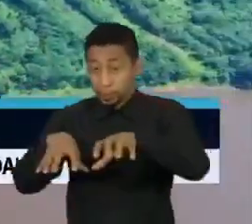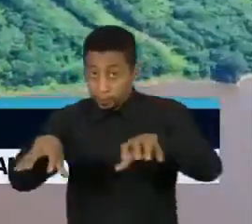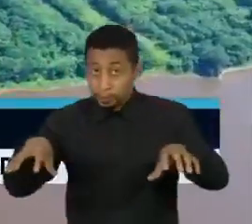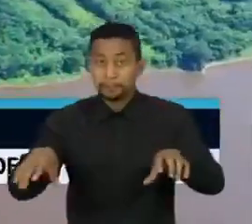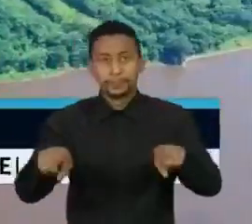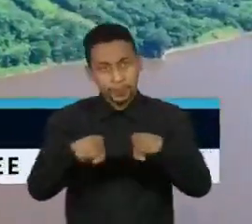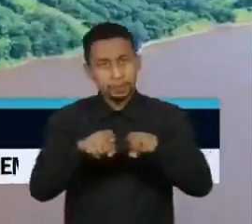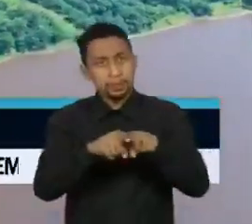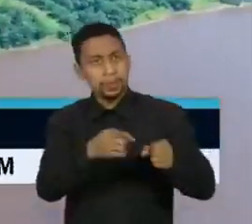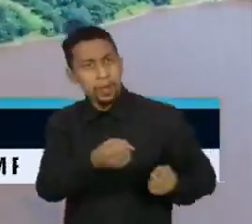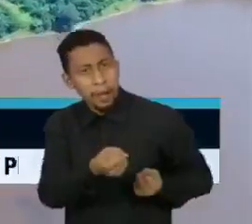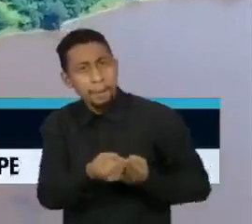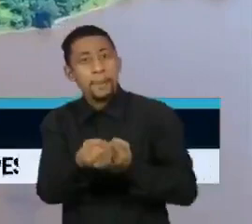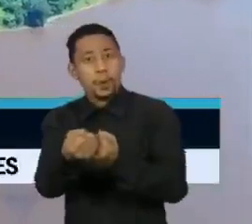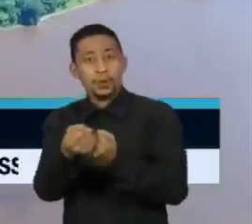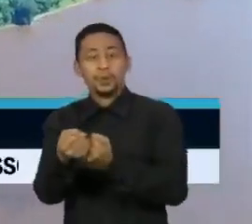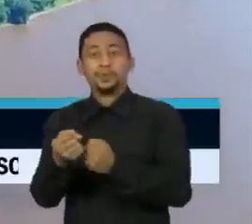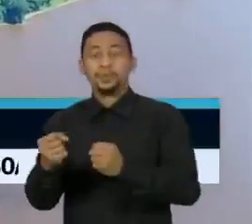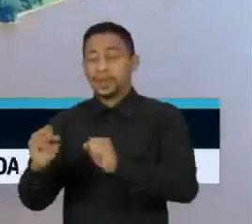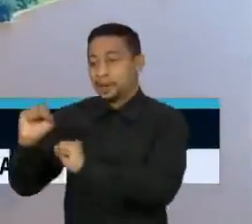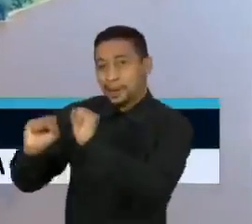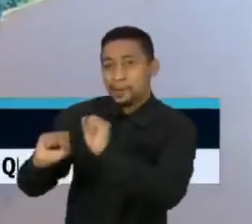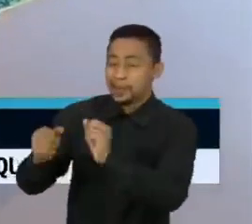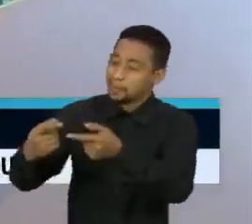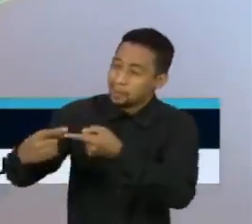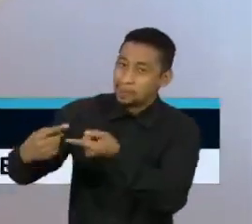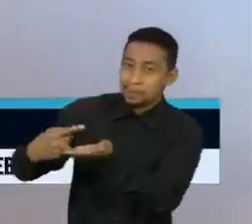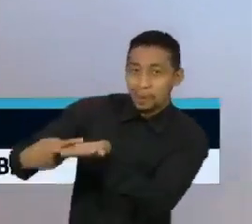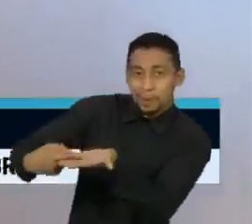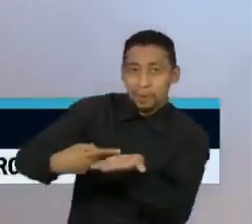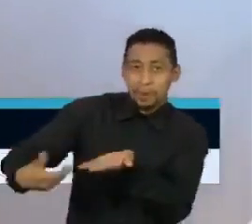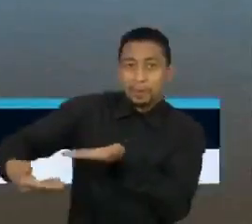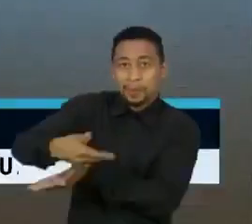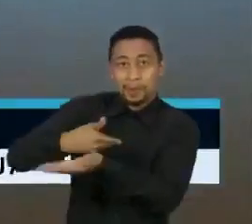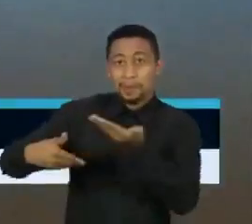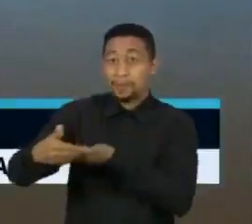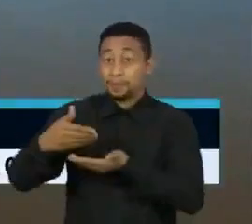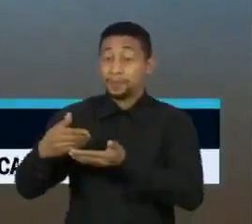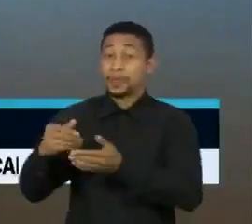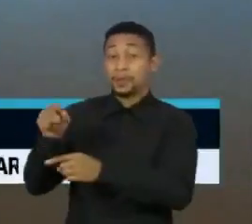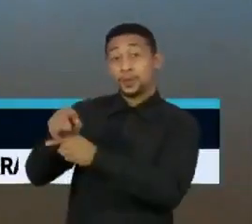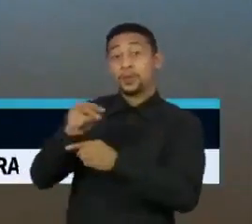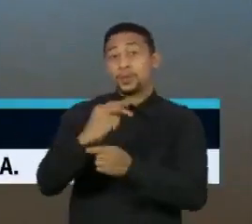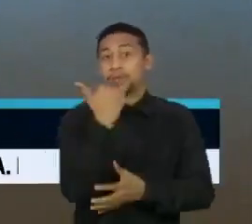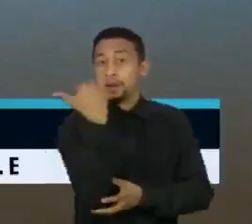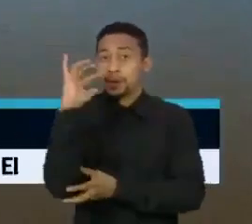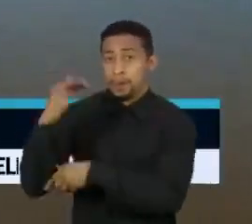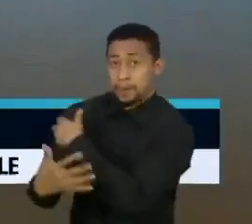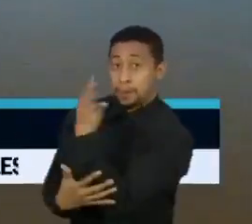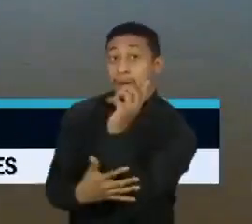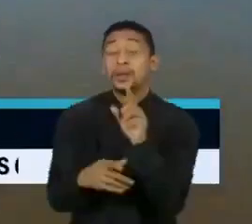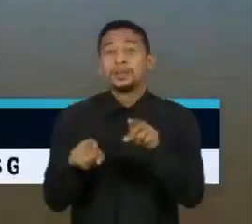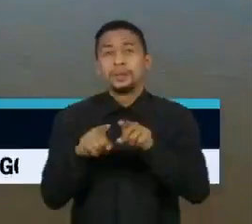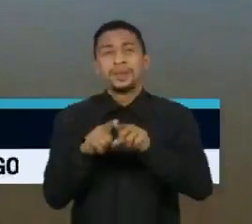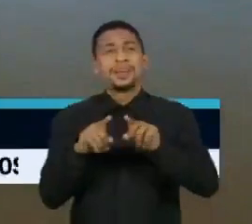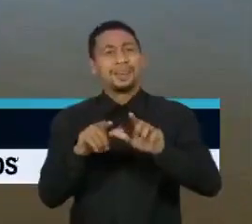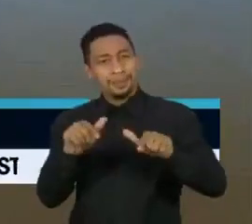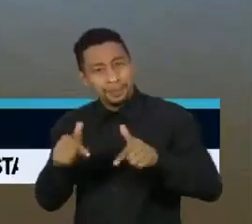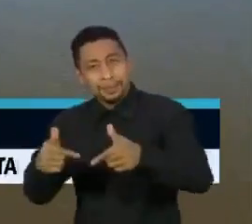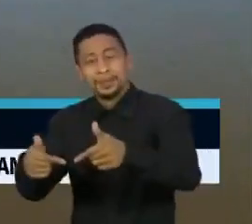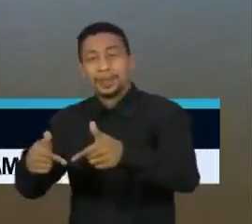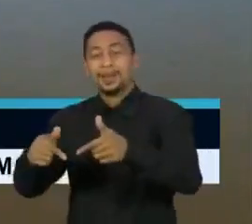promover o apoio a cooperativas de produtos florestais não madeireiros e incentivos às atividades ligadas à